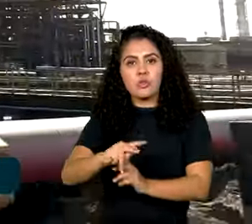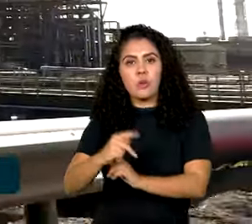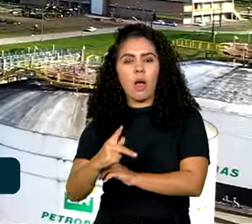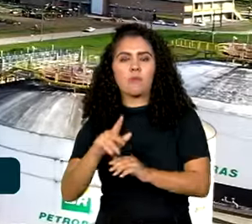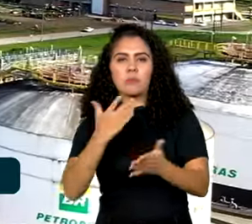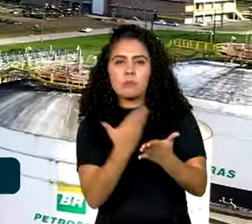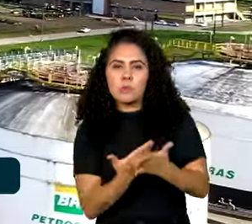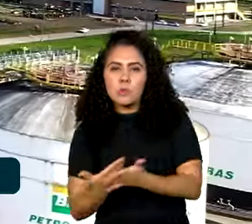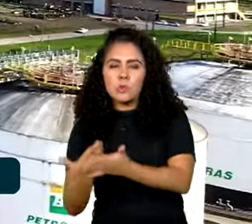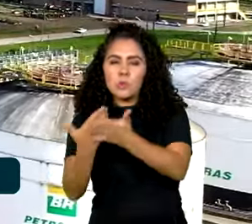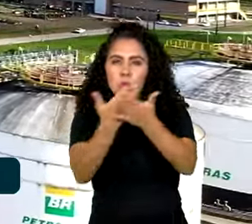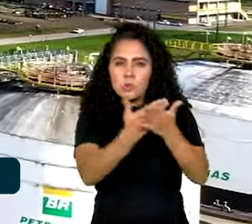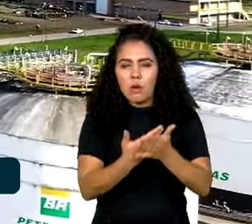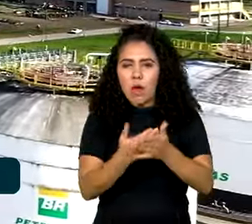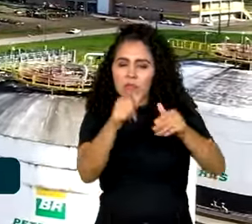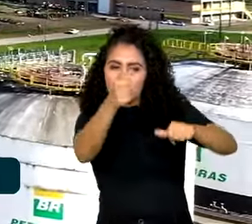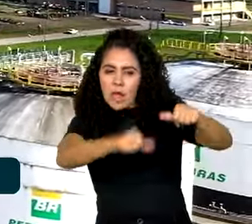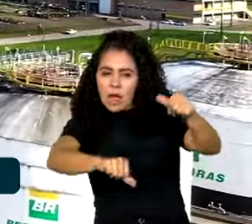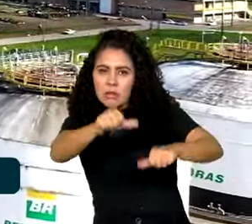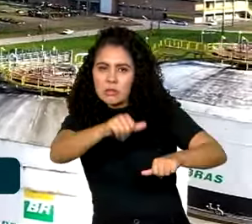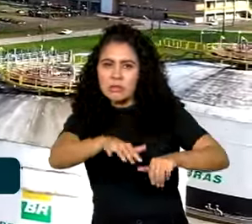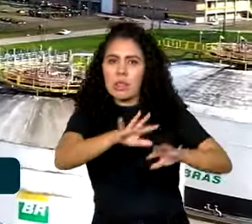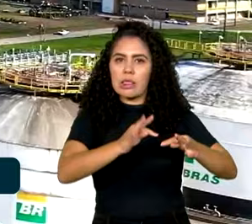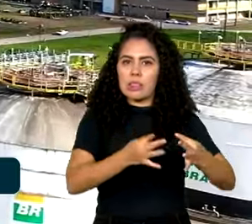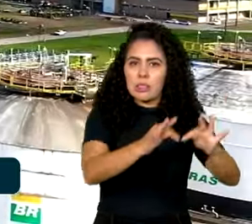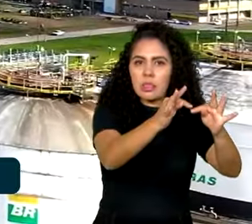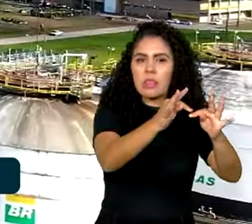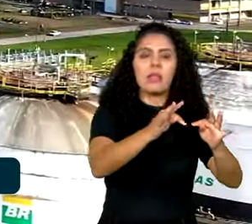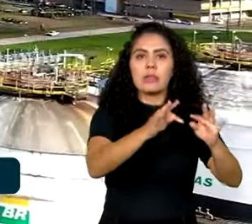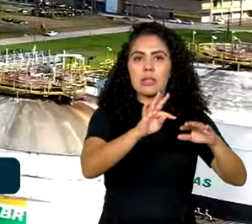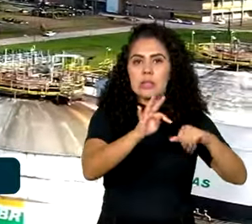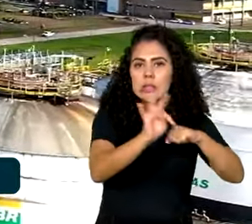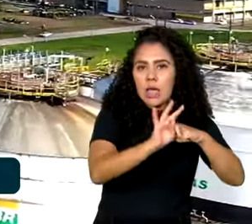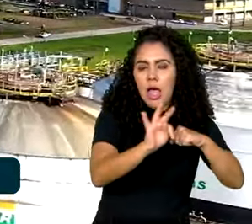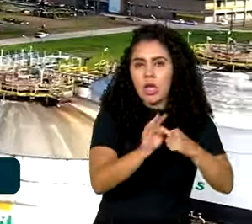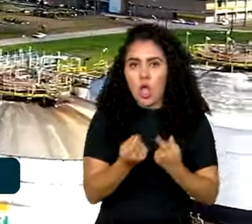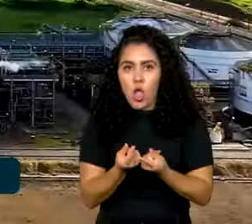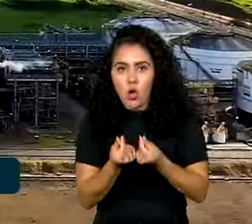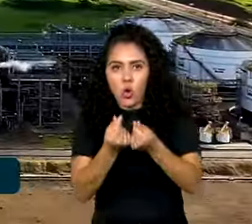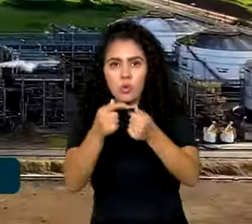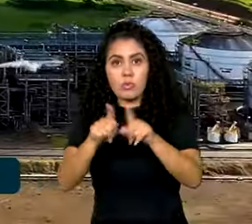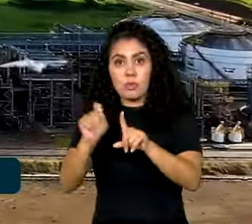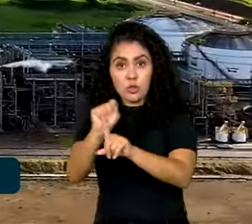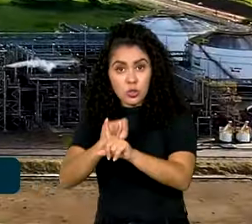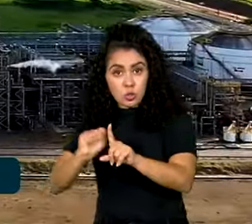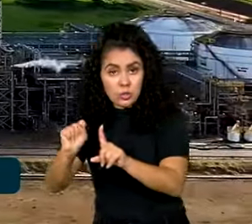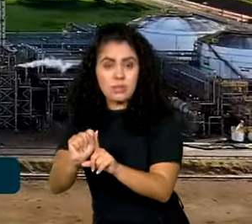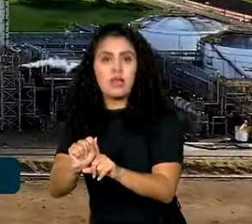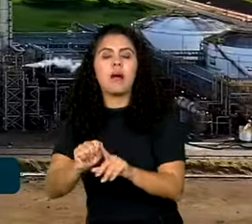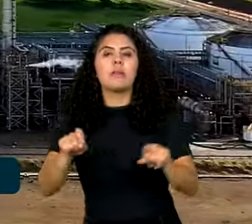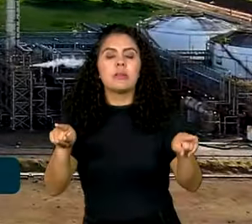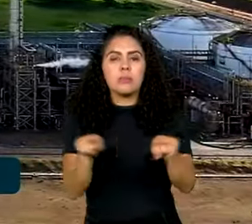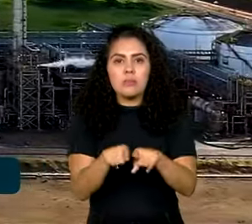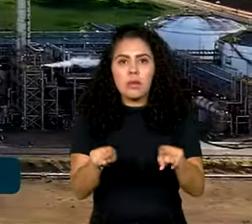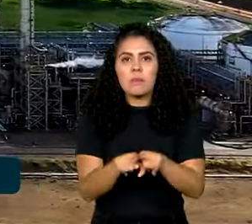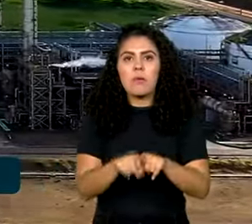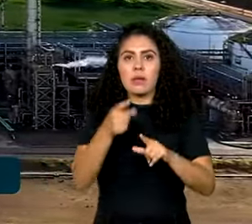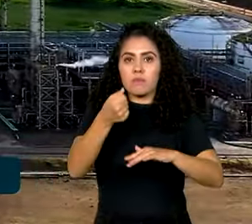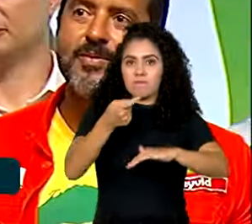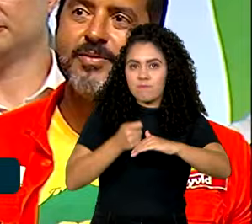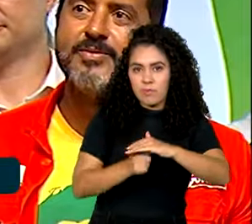estudos que analisaram aspectos técnicos, econômicos, ambientais e sociais, além da viabilidade de